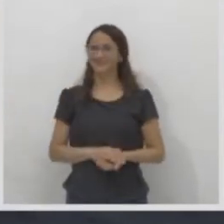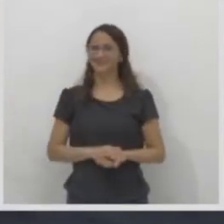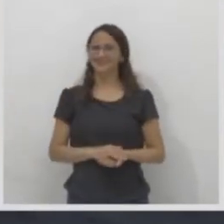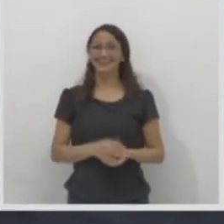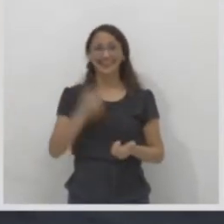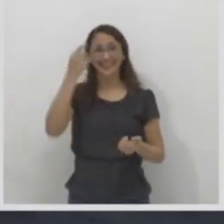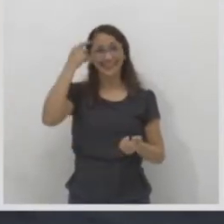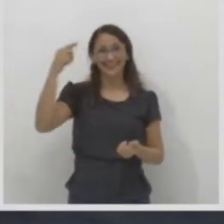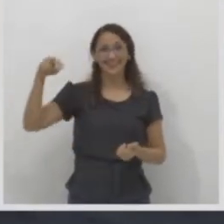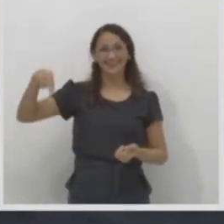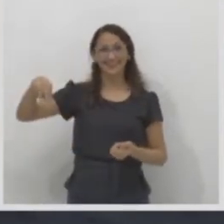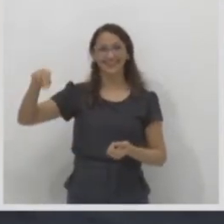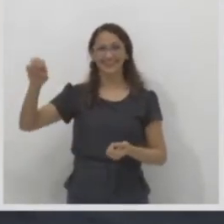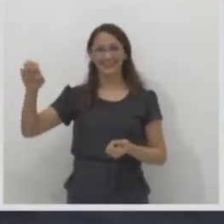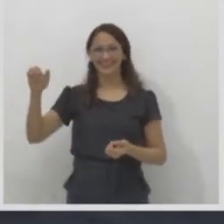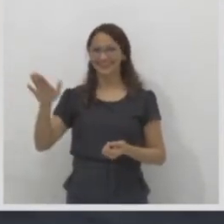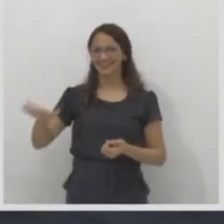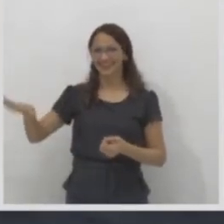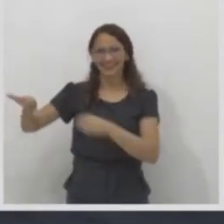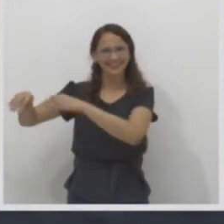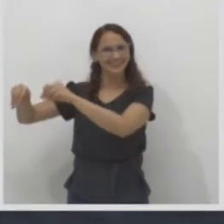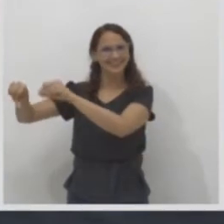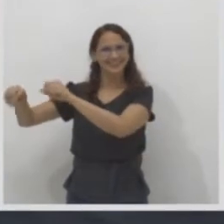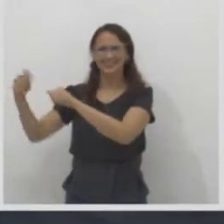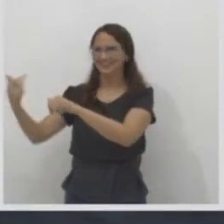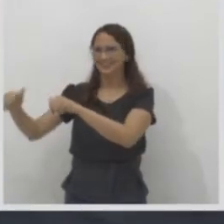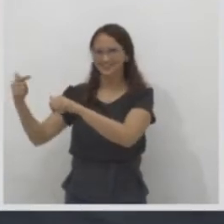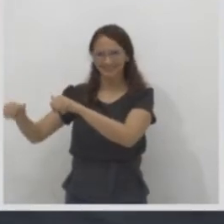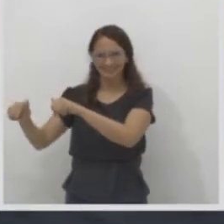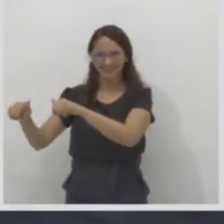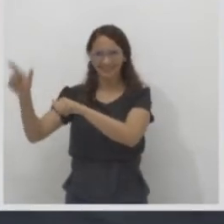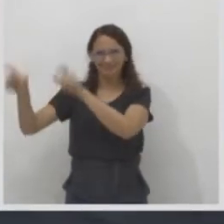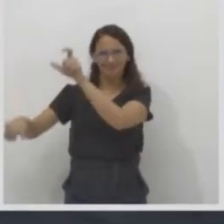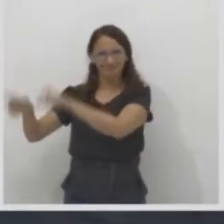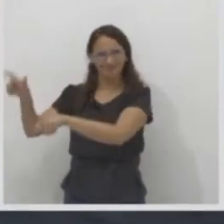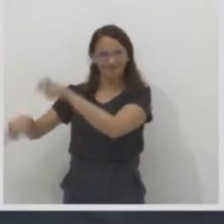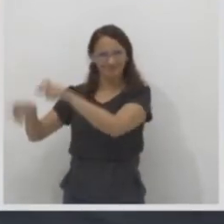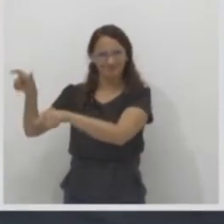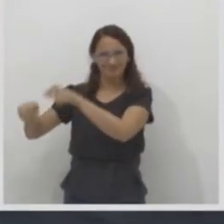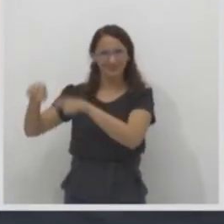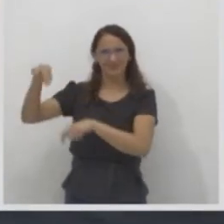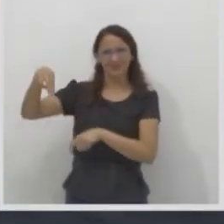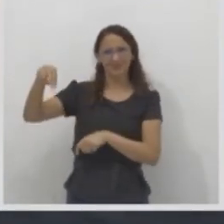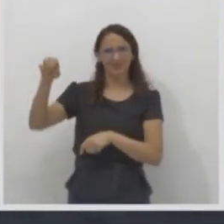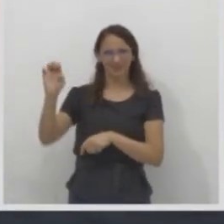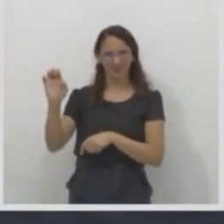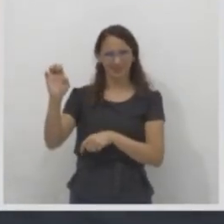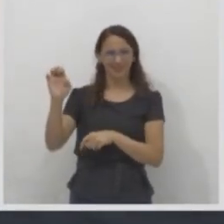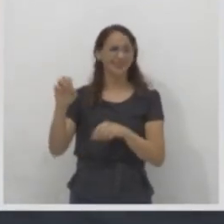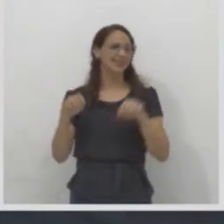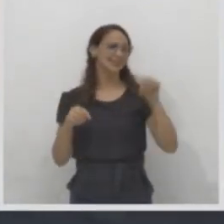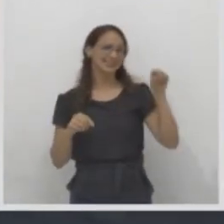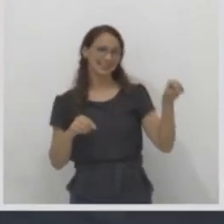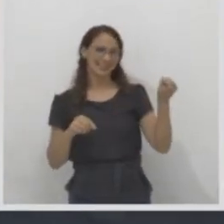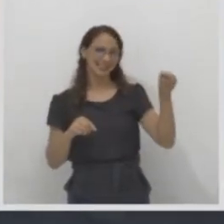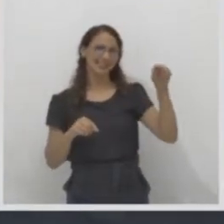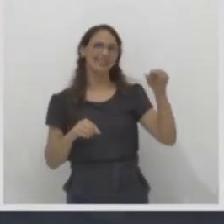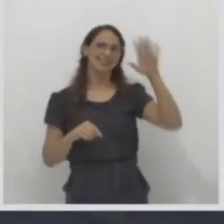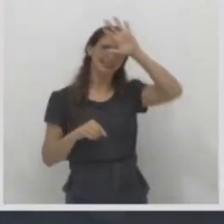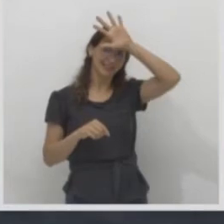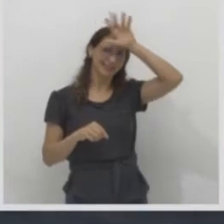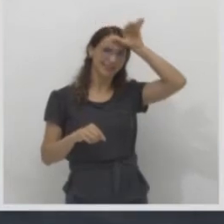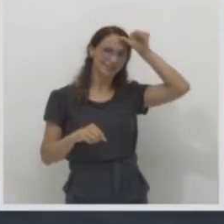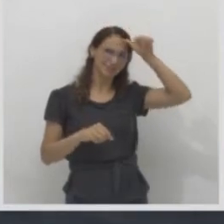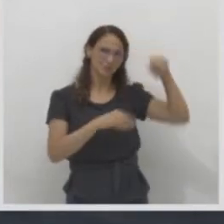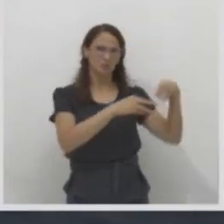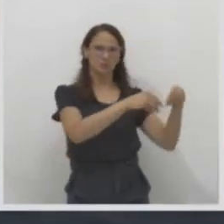nordestinos. Devido a conflitos fundiários, devido a seca em algumas regiões do